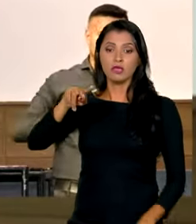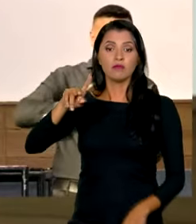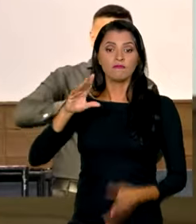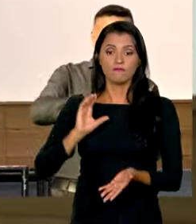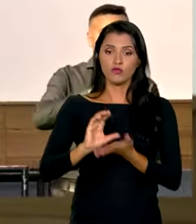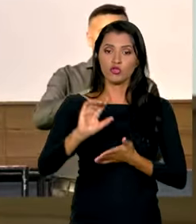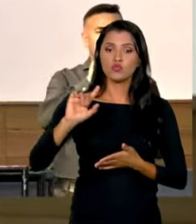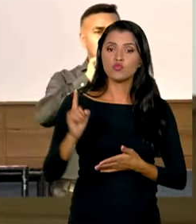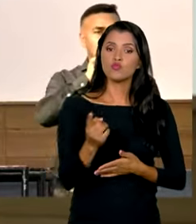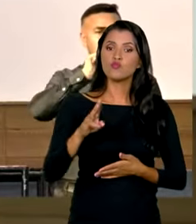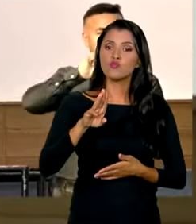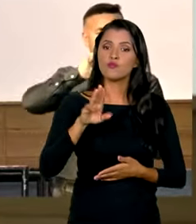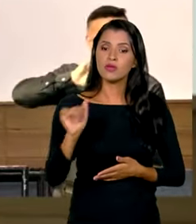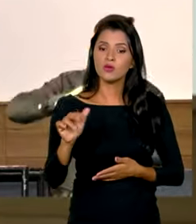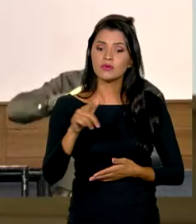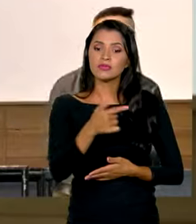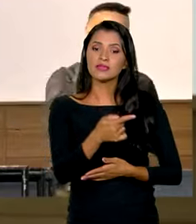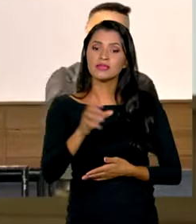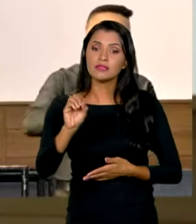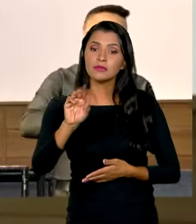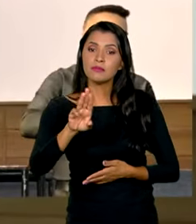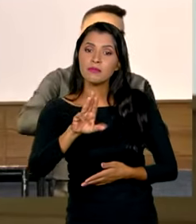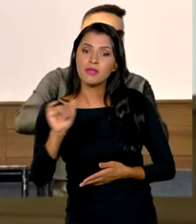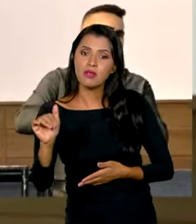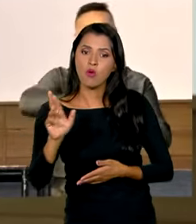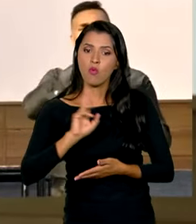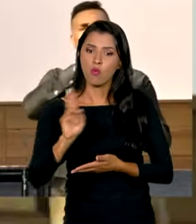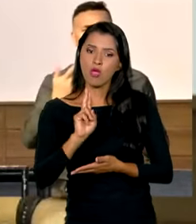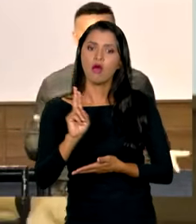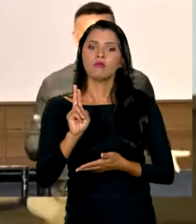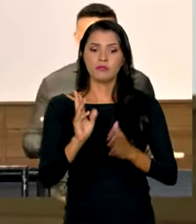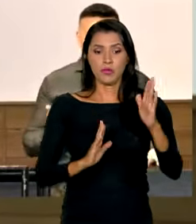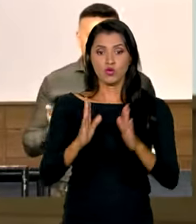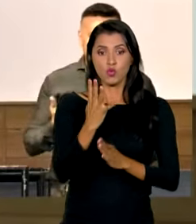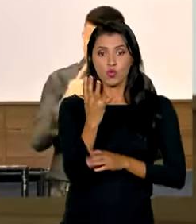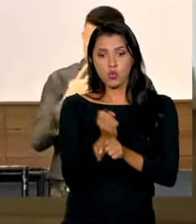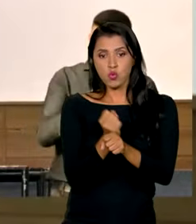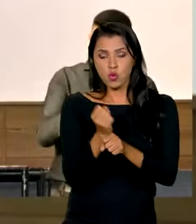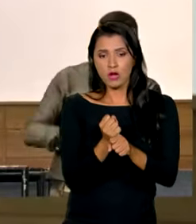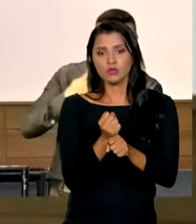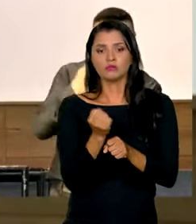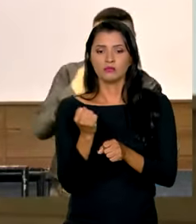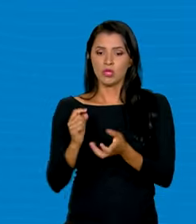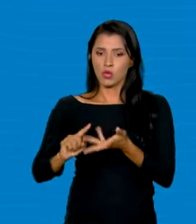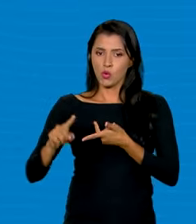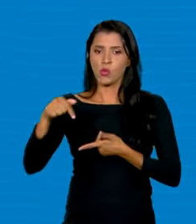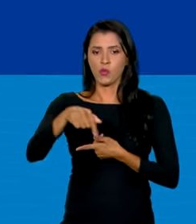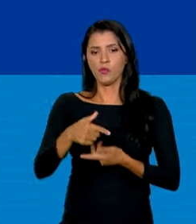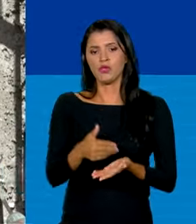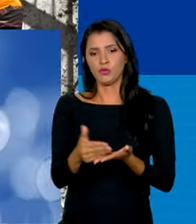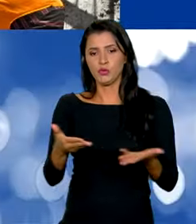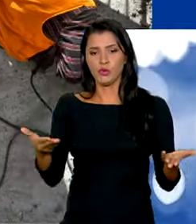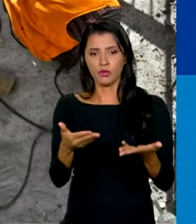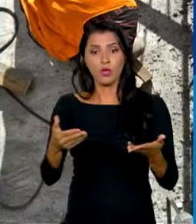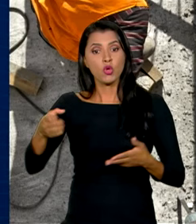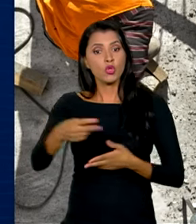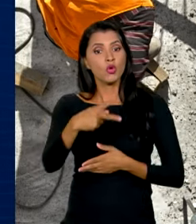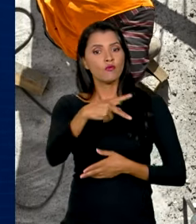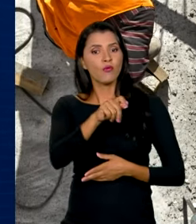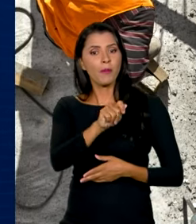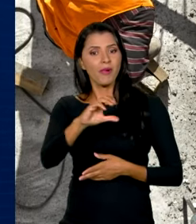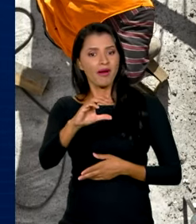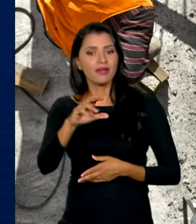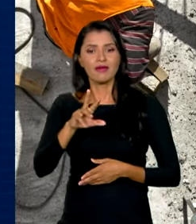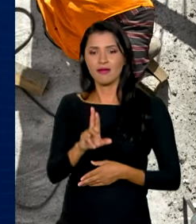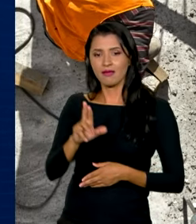bilhão e 700 milhões de reais nos próximos quatro anos, contando com esse. O novo PAC no Rio Grande